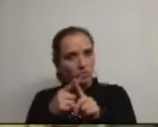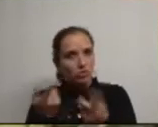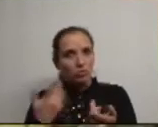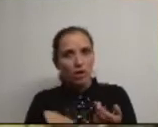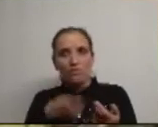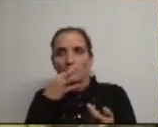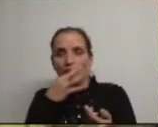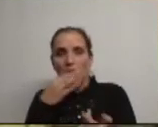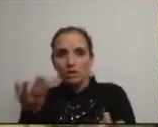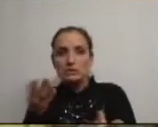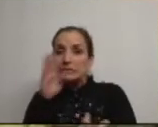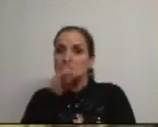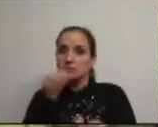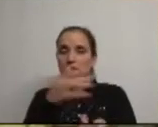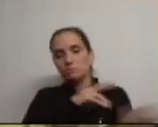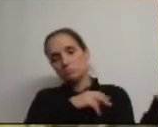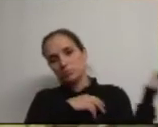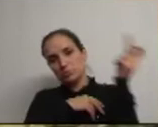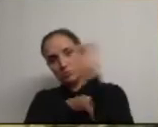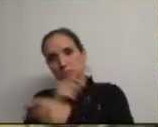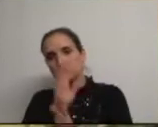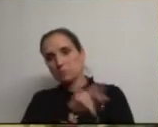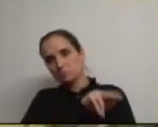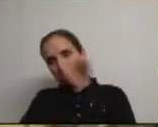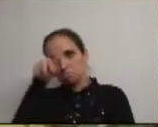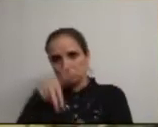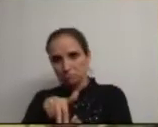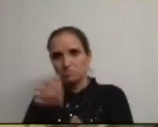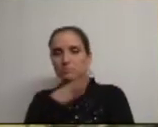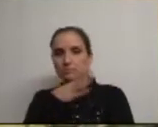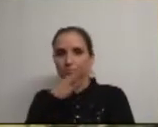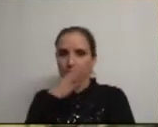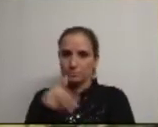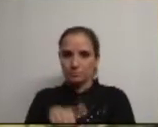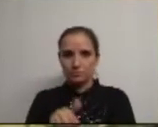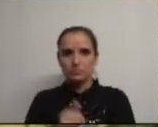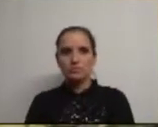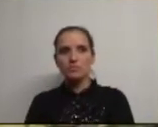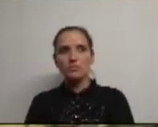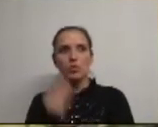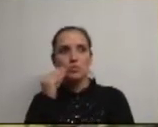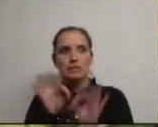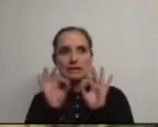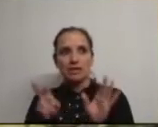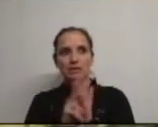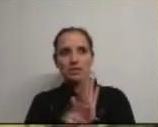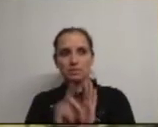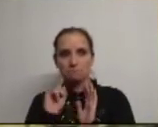e se assim for, terá de se deslocar para o púlpito, como mandam as regras.